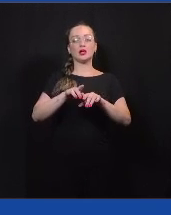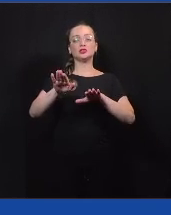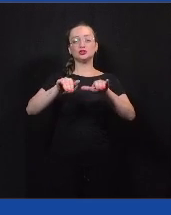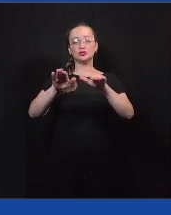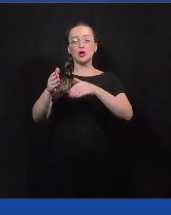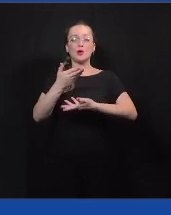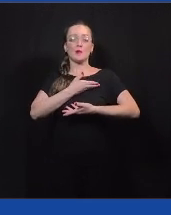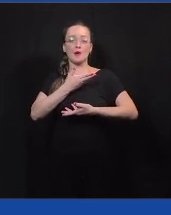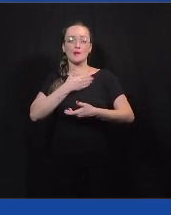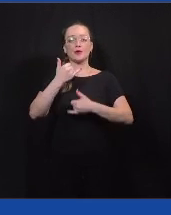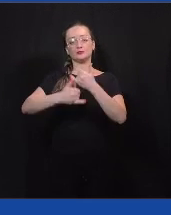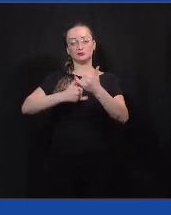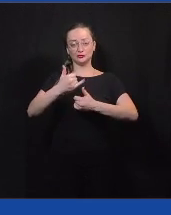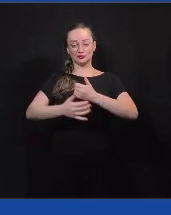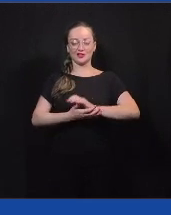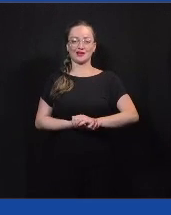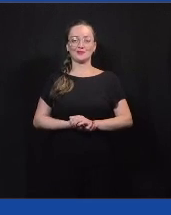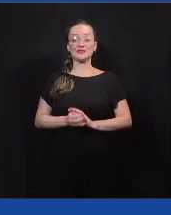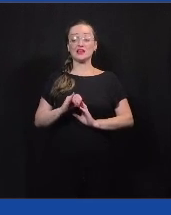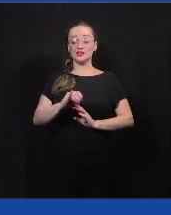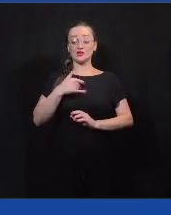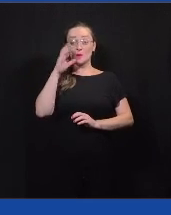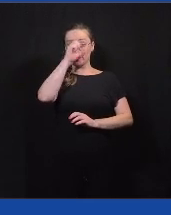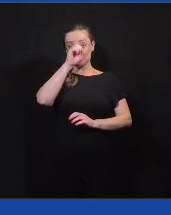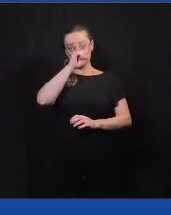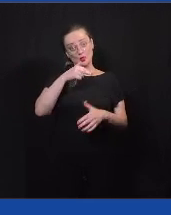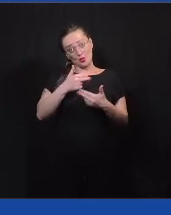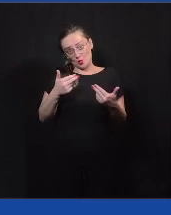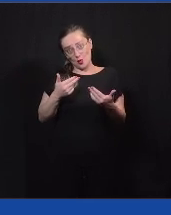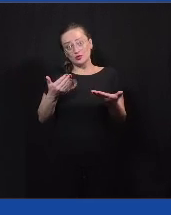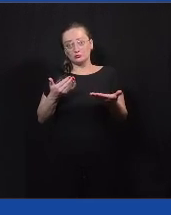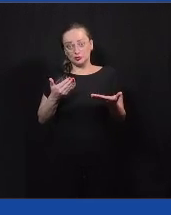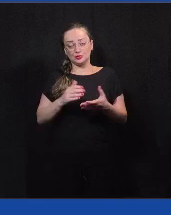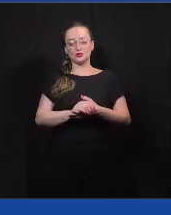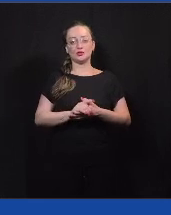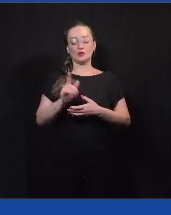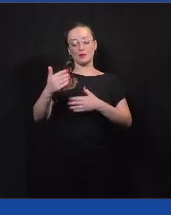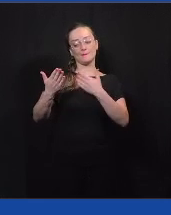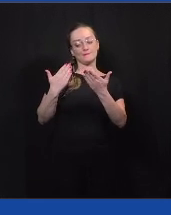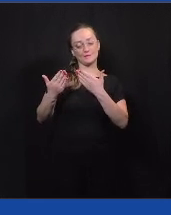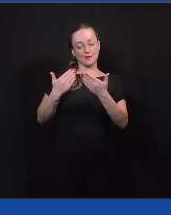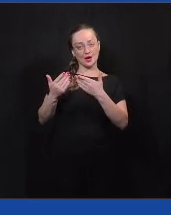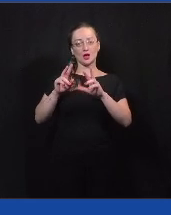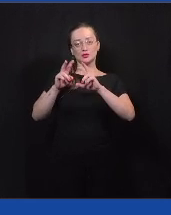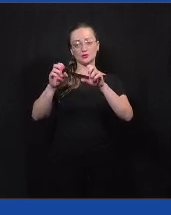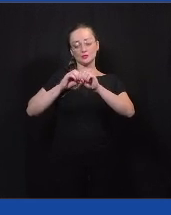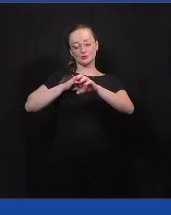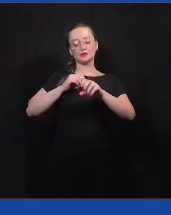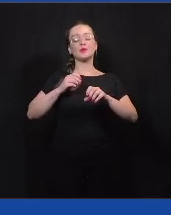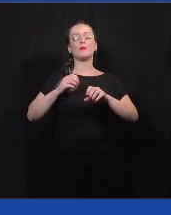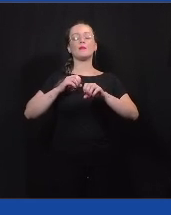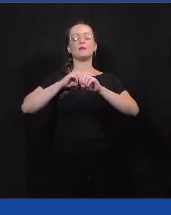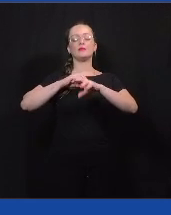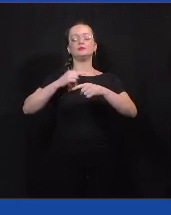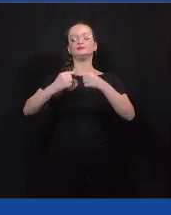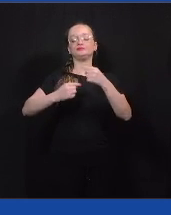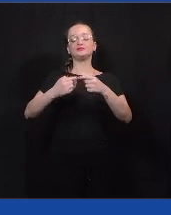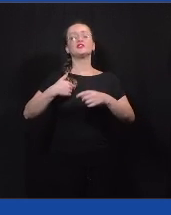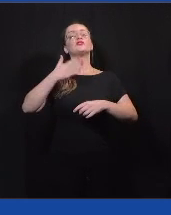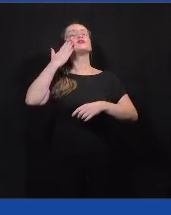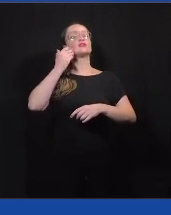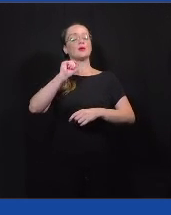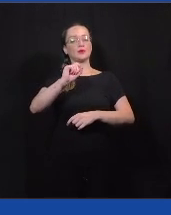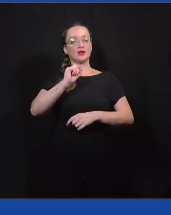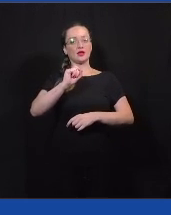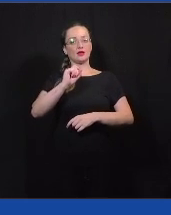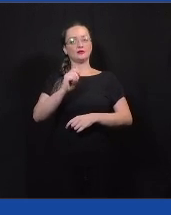para jogar. Então, se a gente aprendeu alguma coisa nesse papo todo de educação política, é que não serve nada